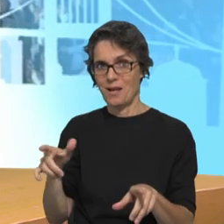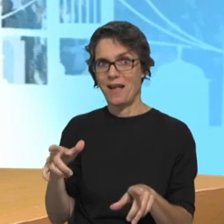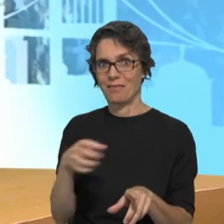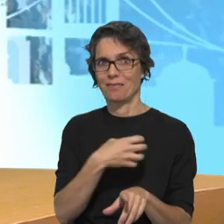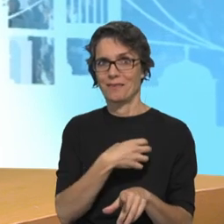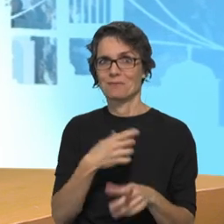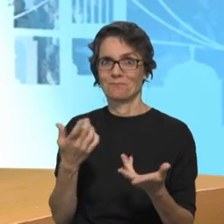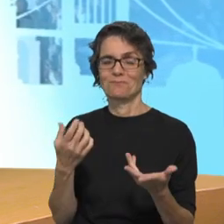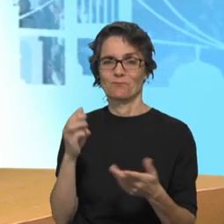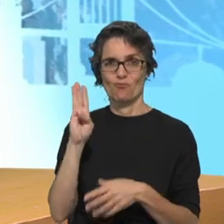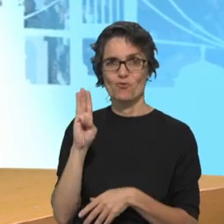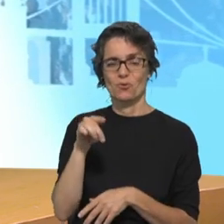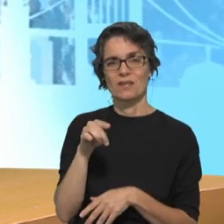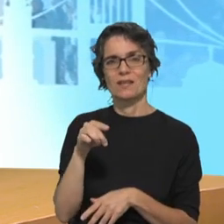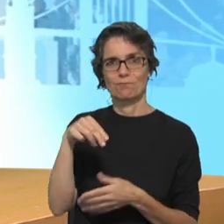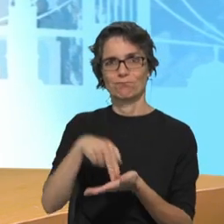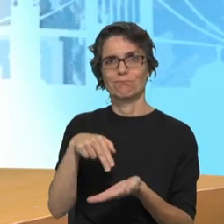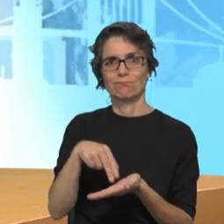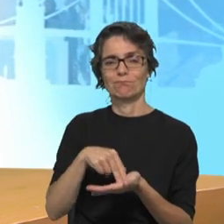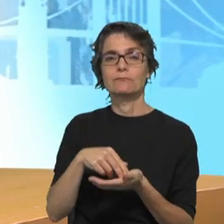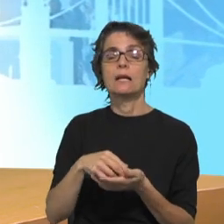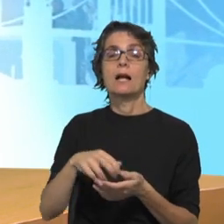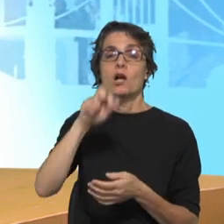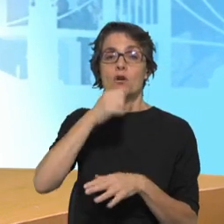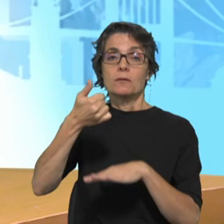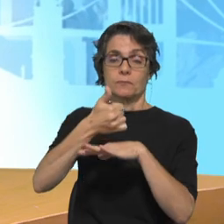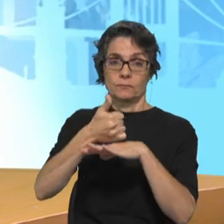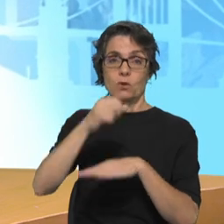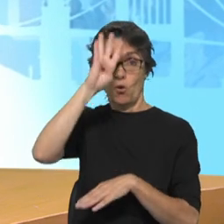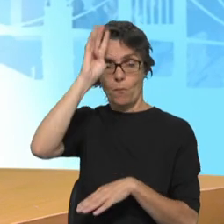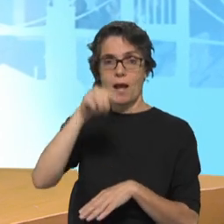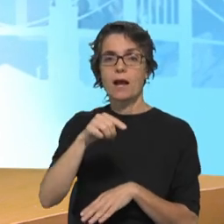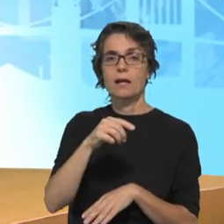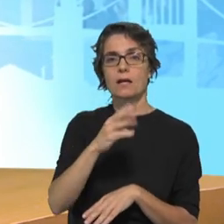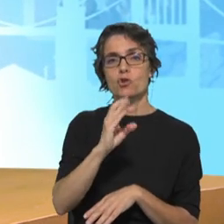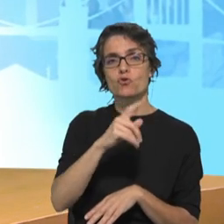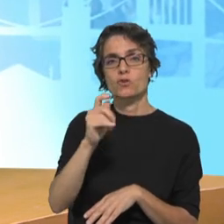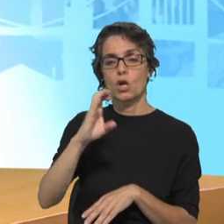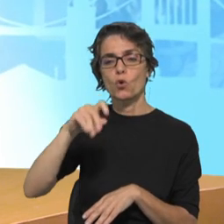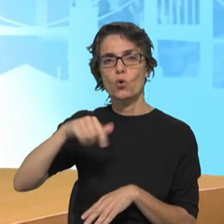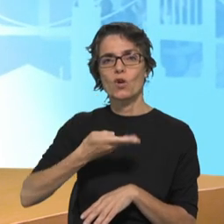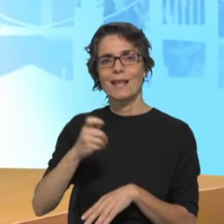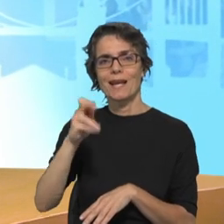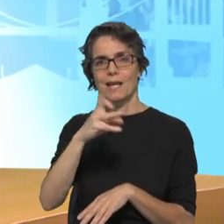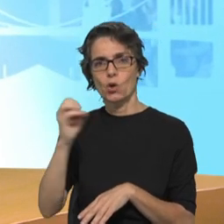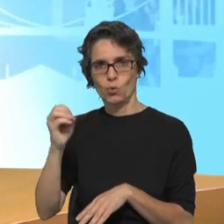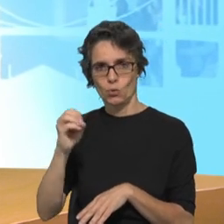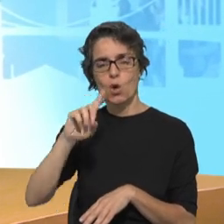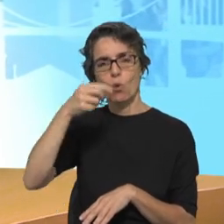presentes, presidida pelo orcebispo atual de Braga, Dom José Cordeiro, com a presença de outros bispos